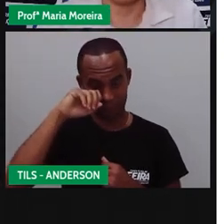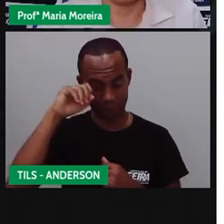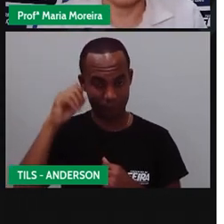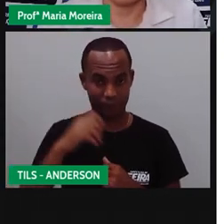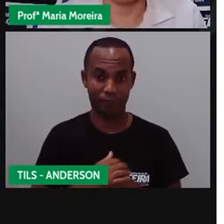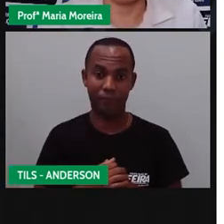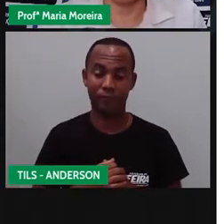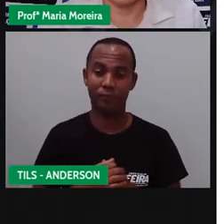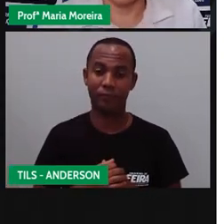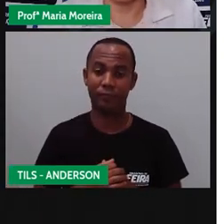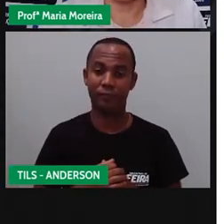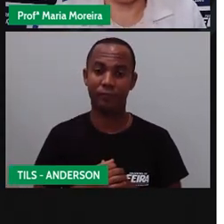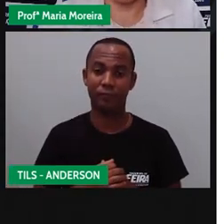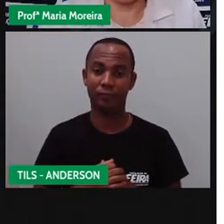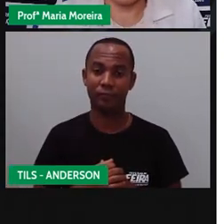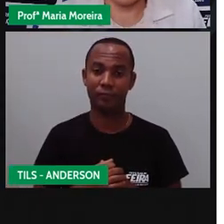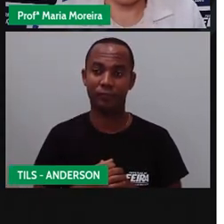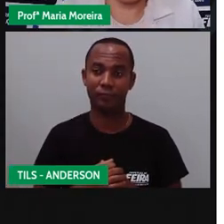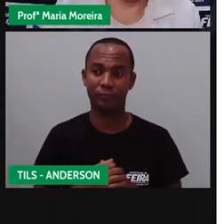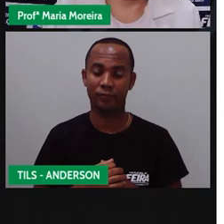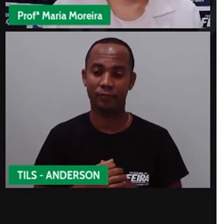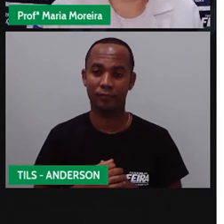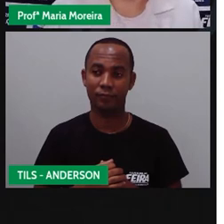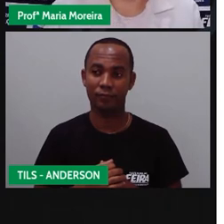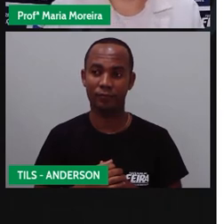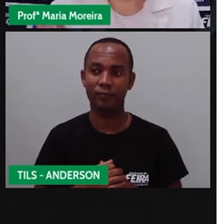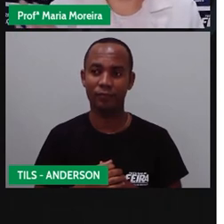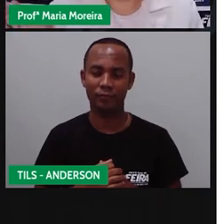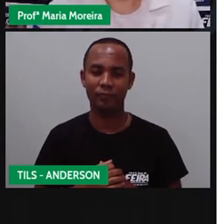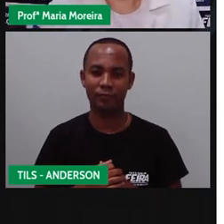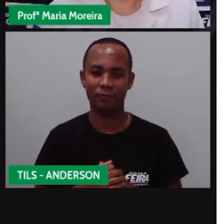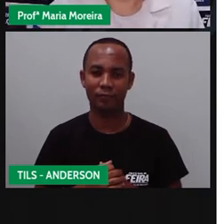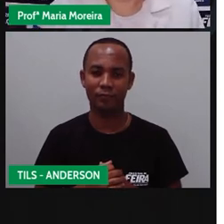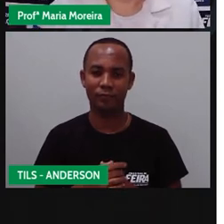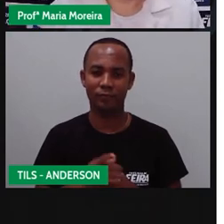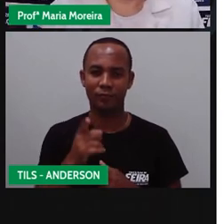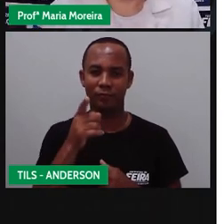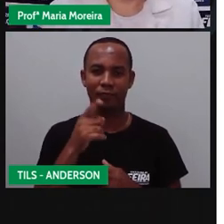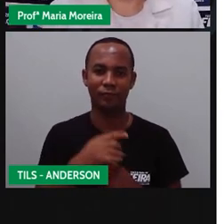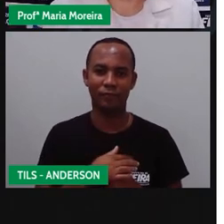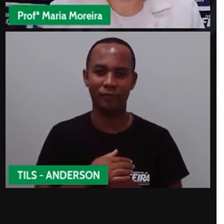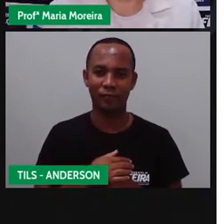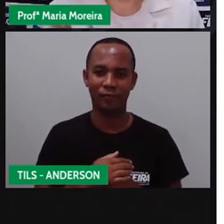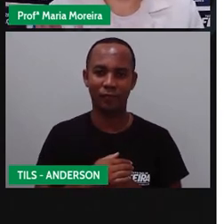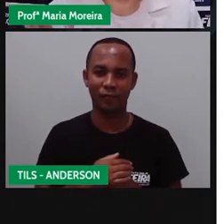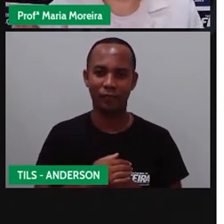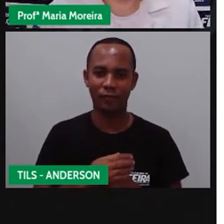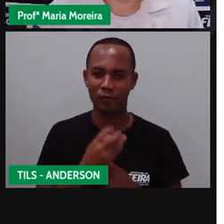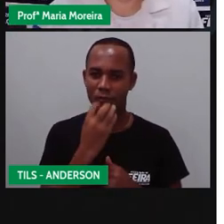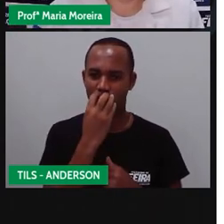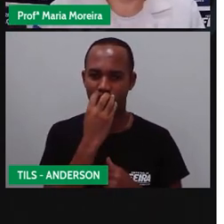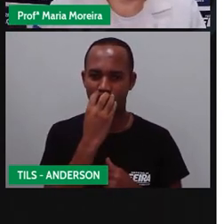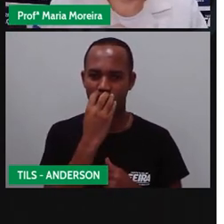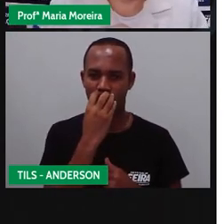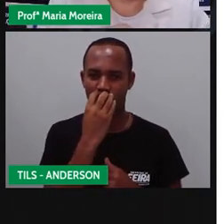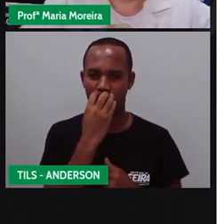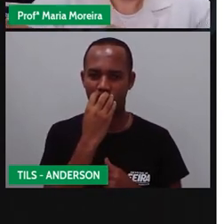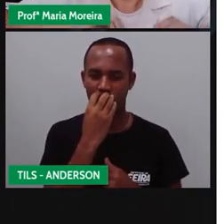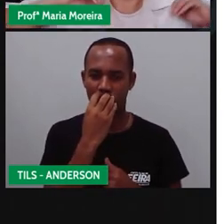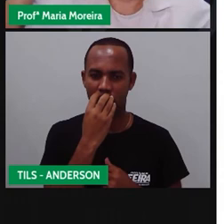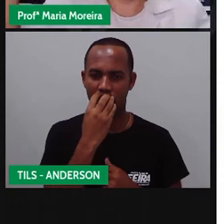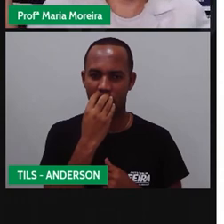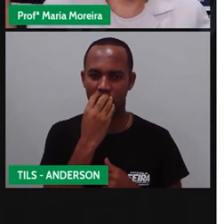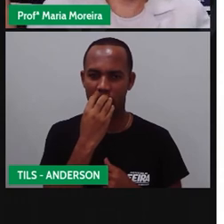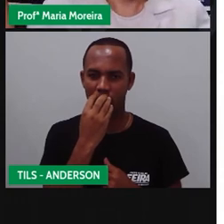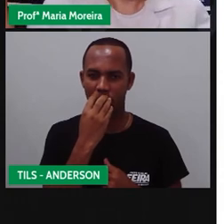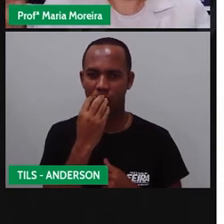Isso. Aí, vamos lá. Cebolinha está aí com o cachorro, né? Do franjinha. E aí, ele sai com esse cachorro para fazer o quê? Olha o nome aí.